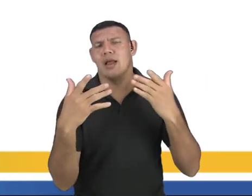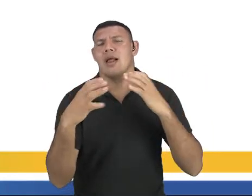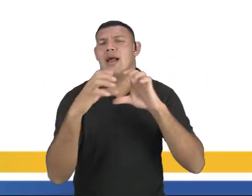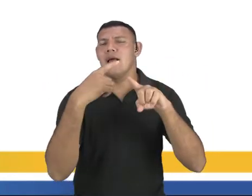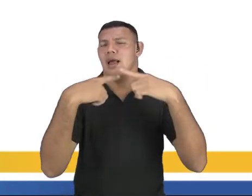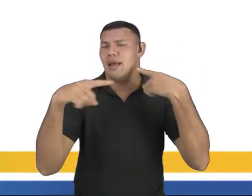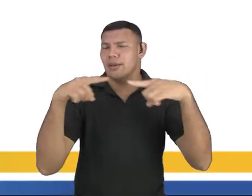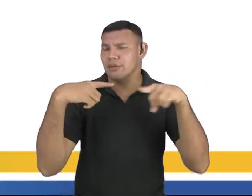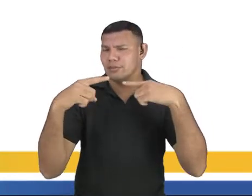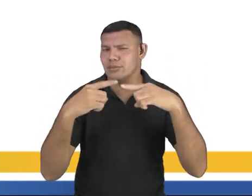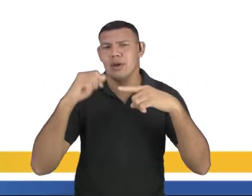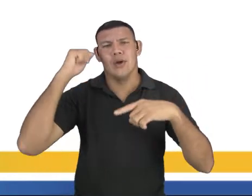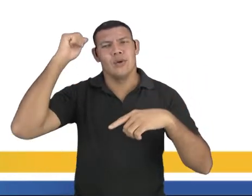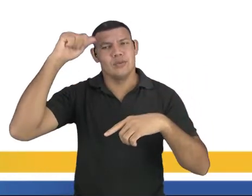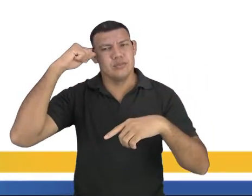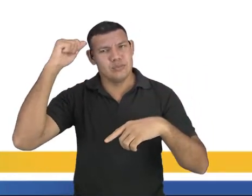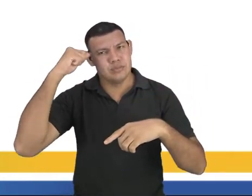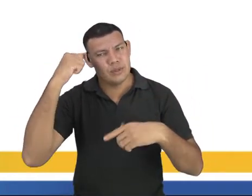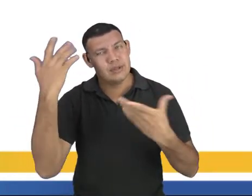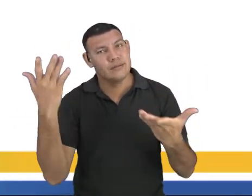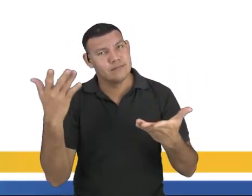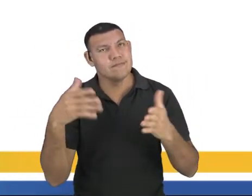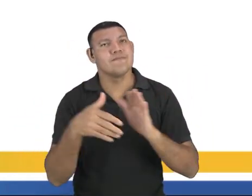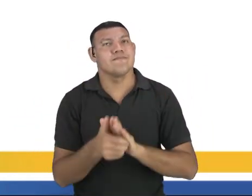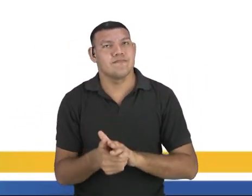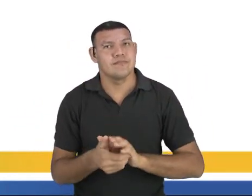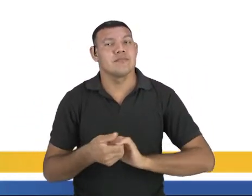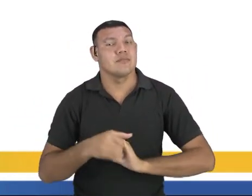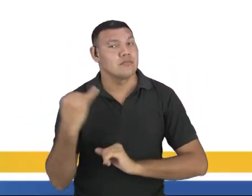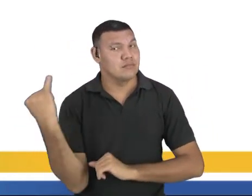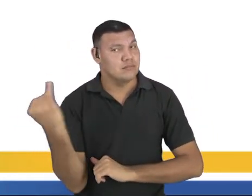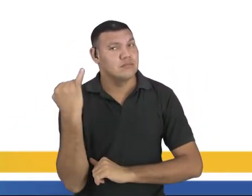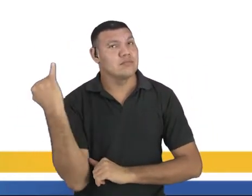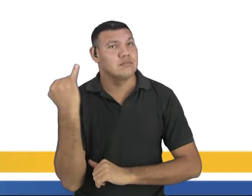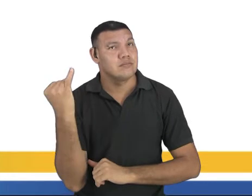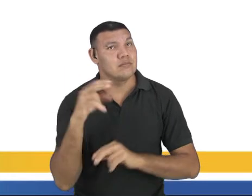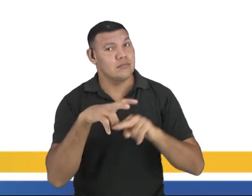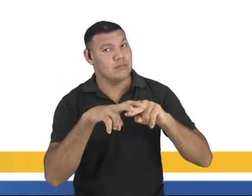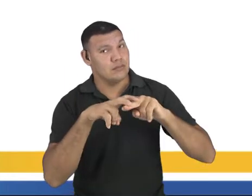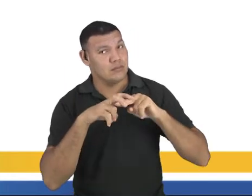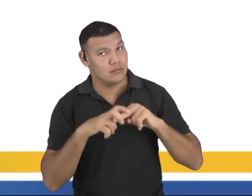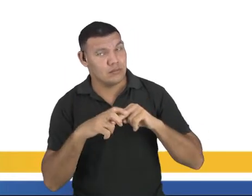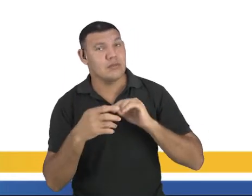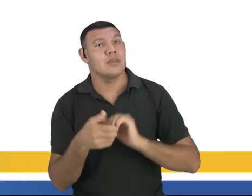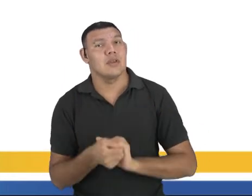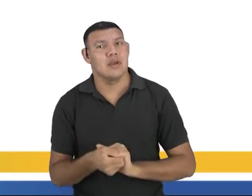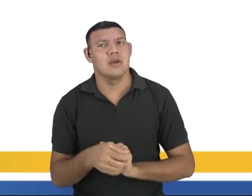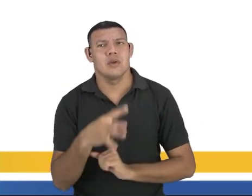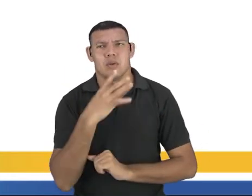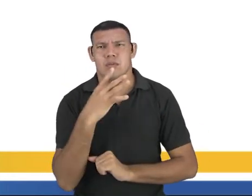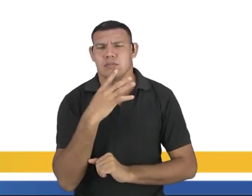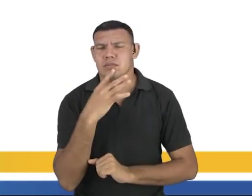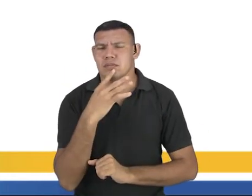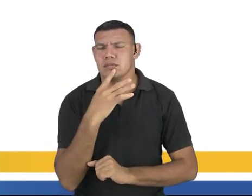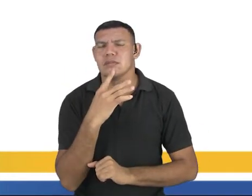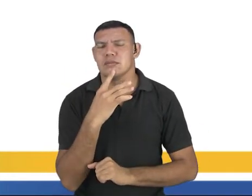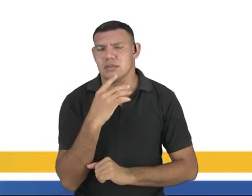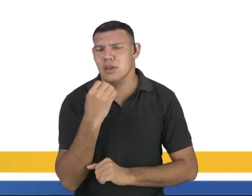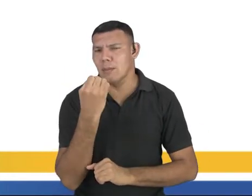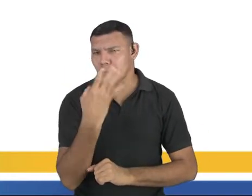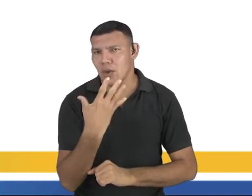autor, eu já vou saber do que se trata. Isso é muito importante. Por isso que é bom conhecer um pouquinho, tá?